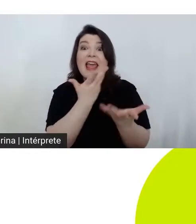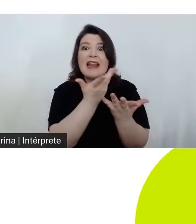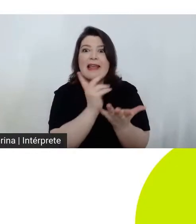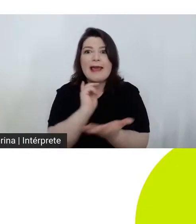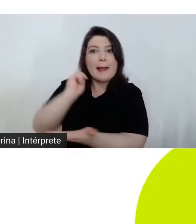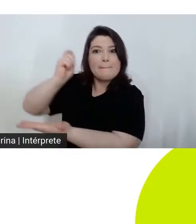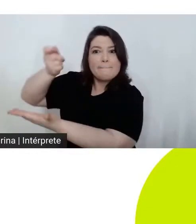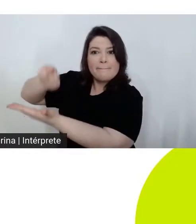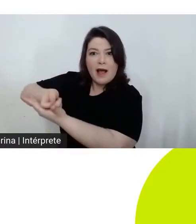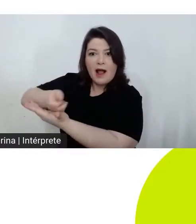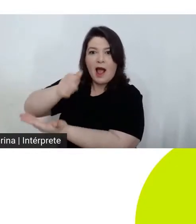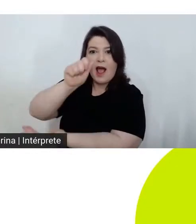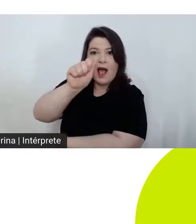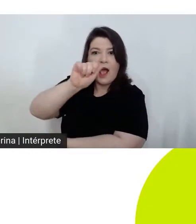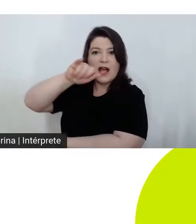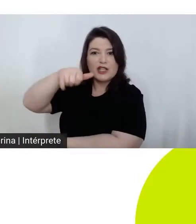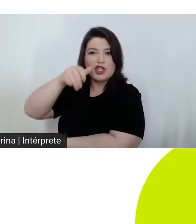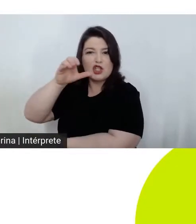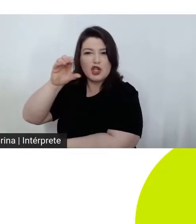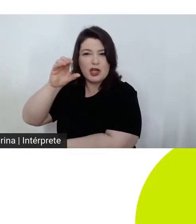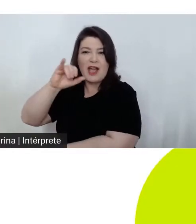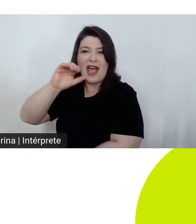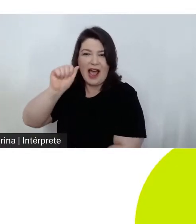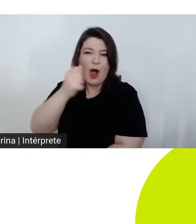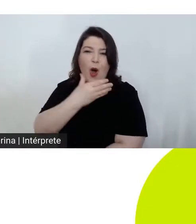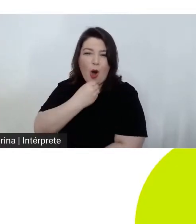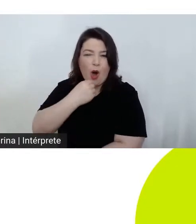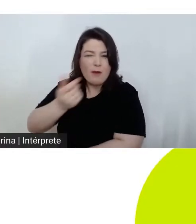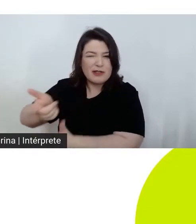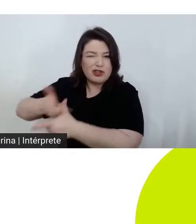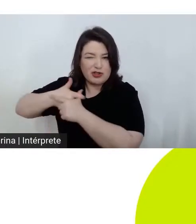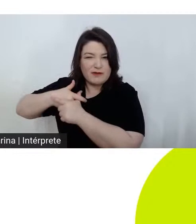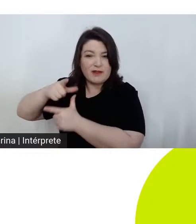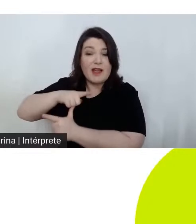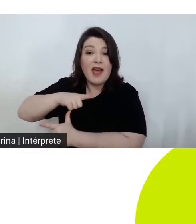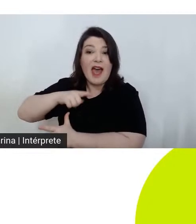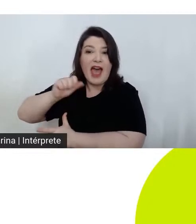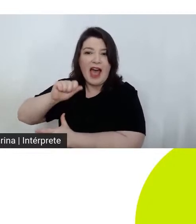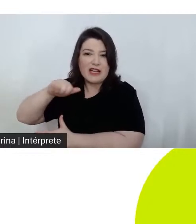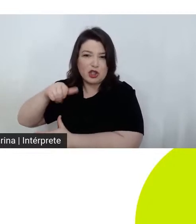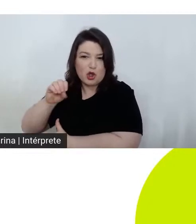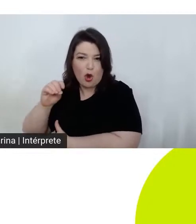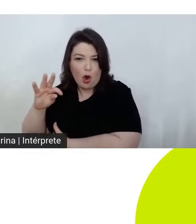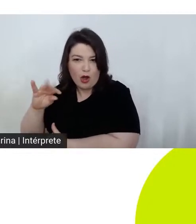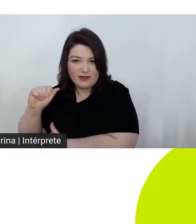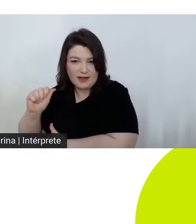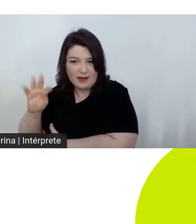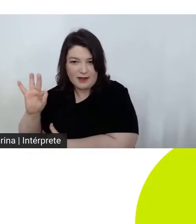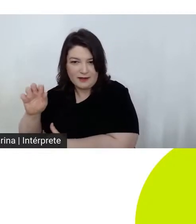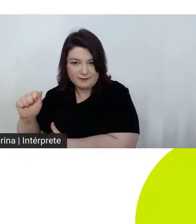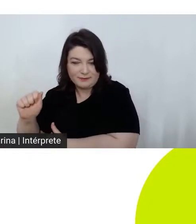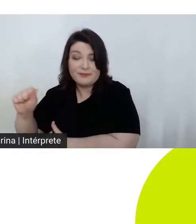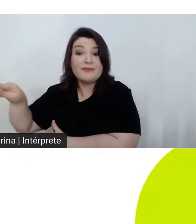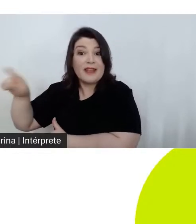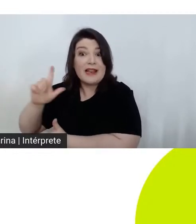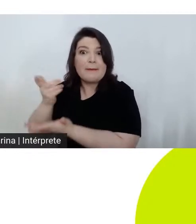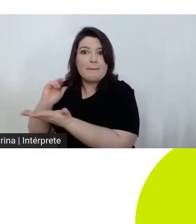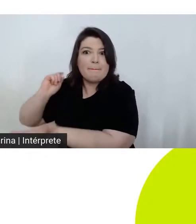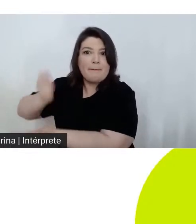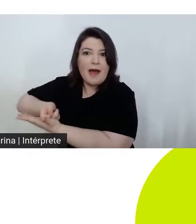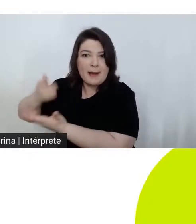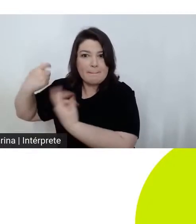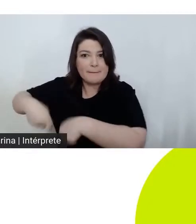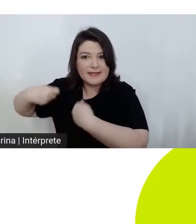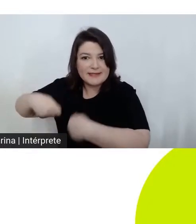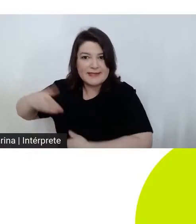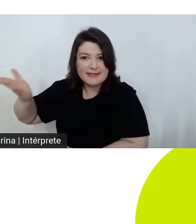agiotas em meio a um casamento em crise e a uma amante que trabalha em sua joalheria. Durante